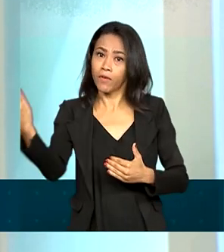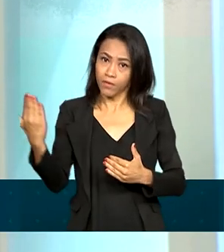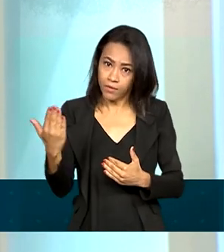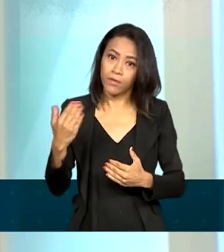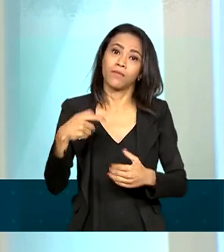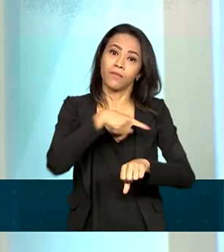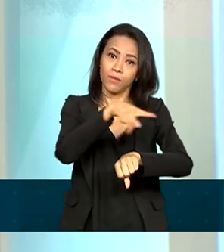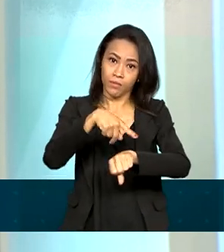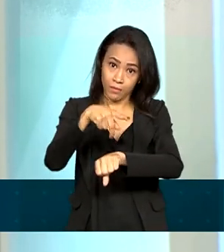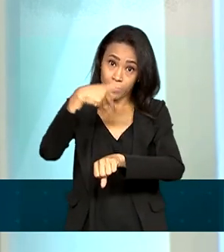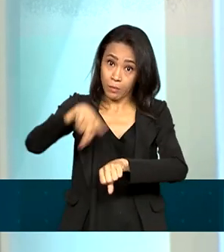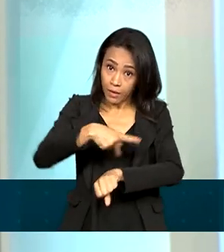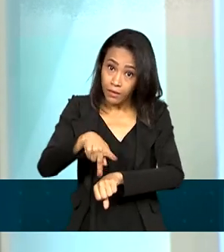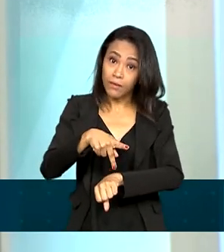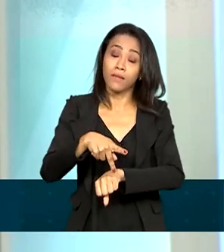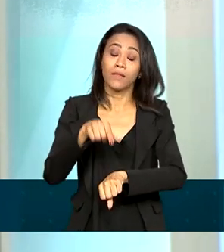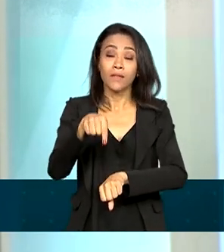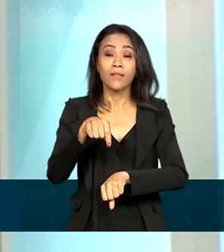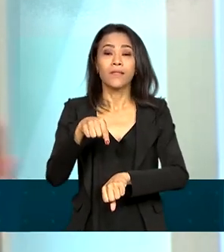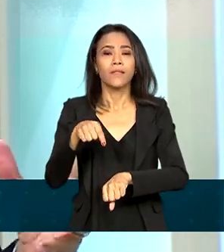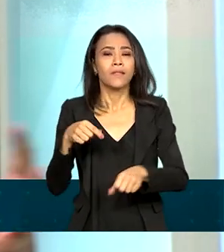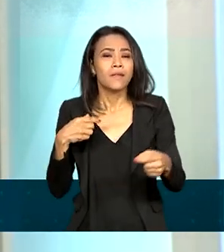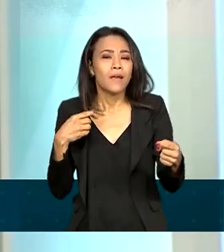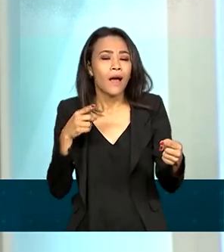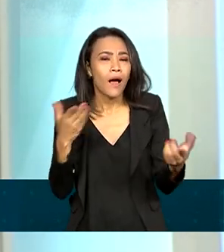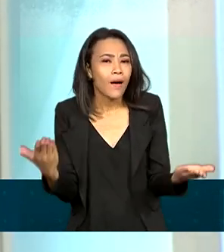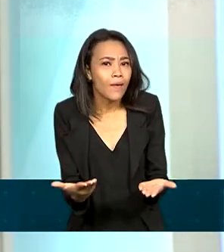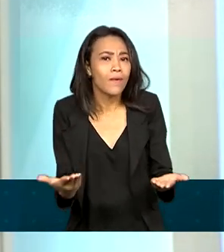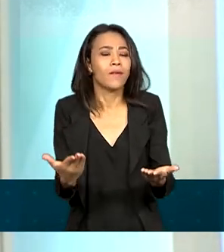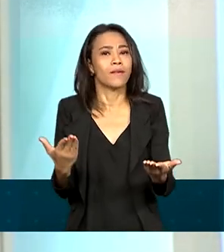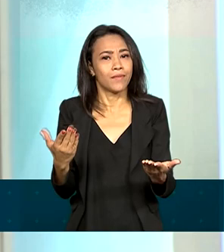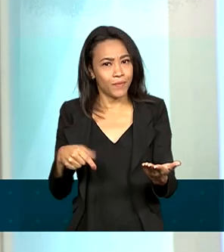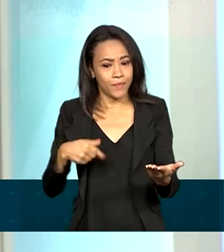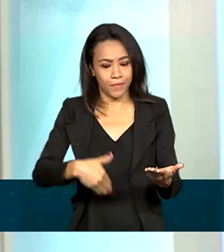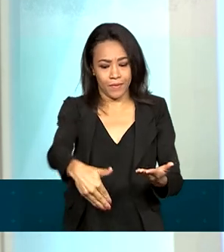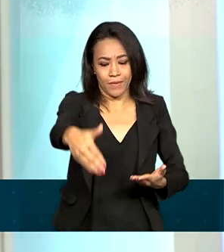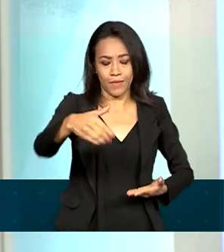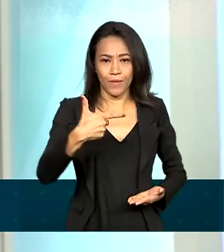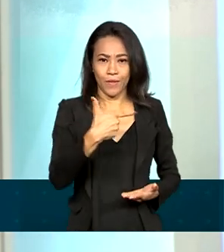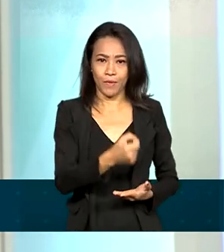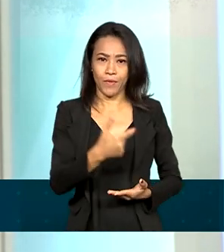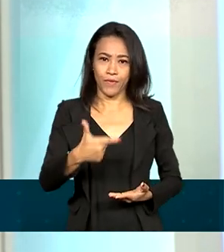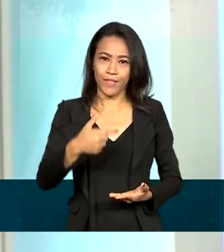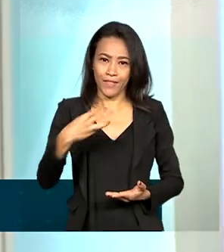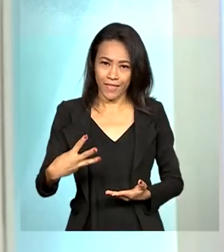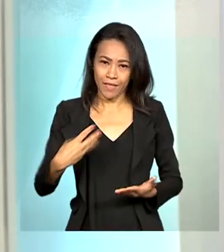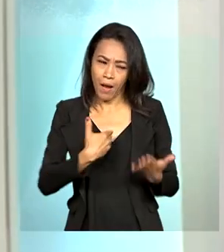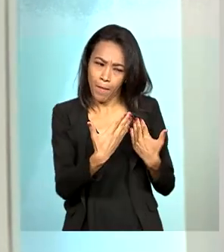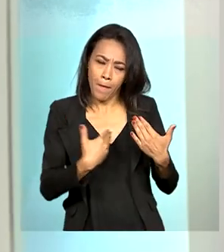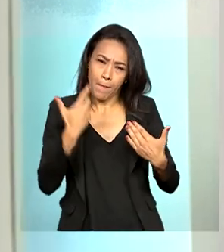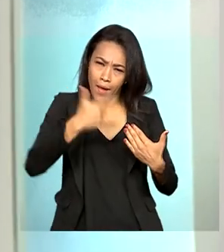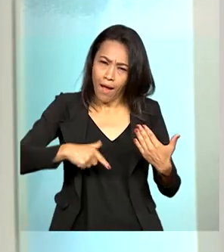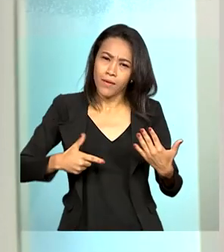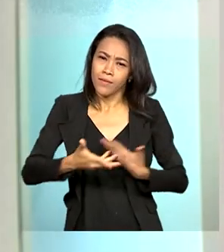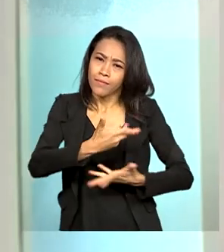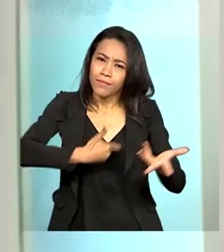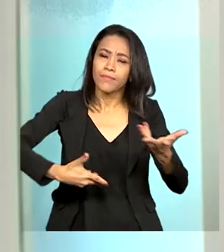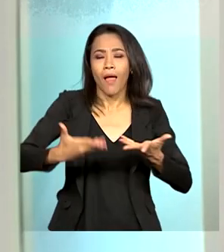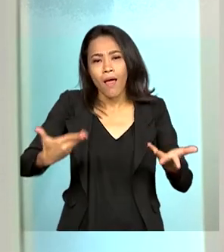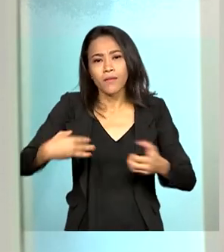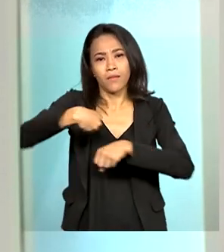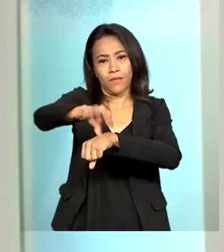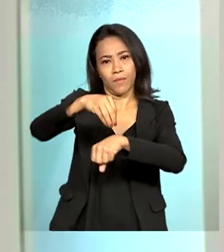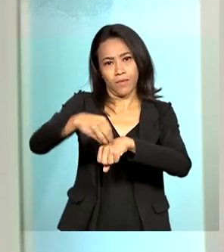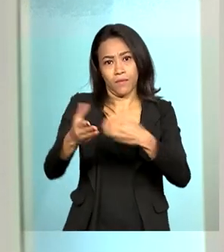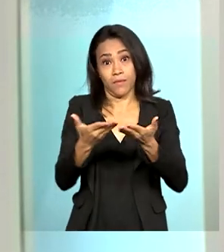possibilidade de aumentá-las num prazo curto, agora ainda em 2023, se for possível. Essas são as informações